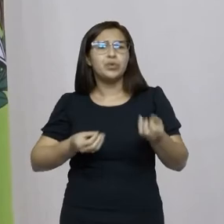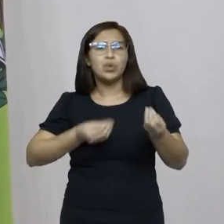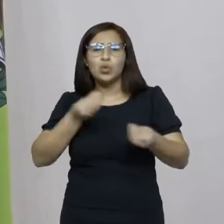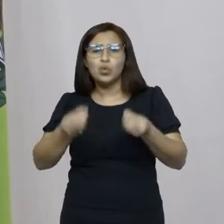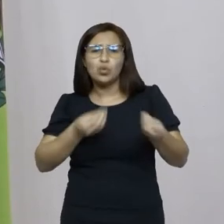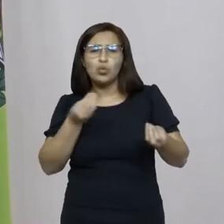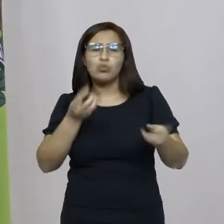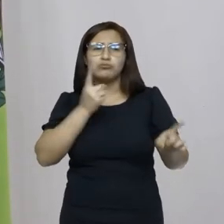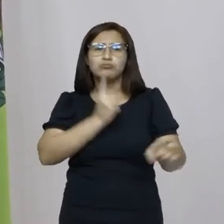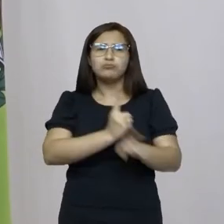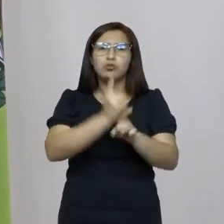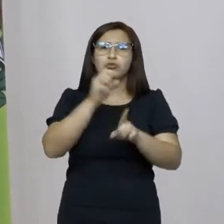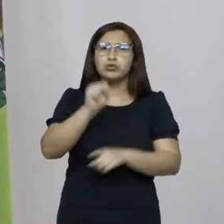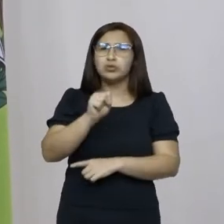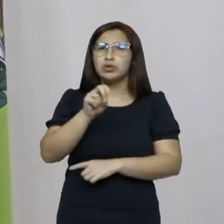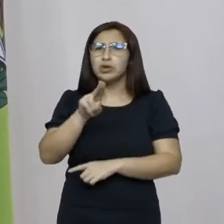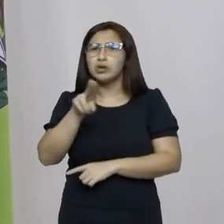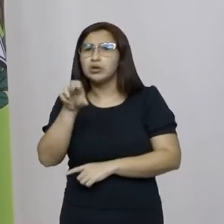disposição no SUS